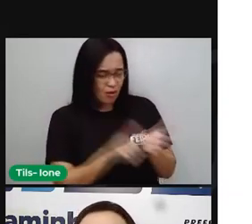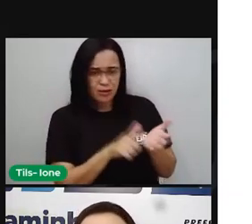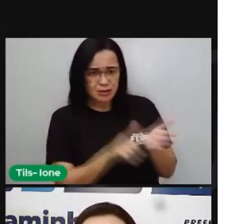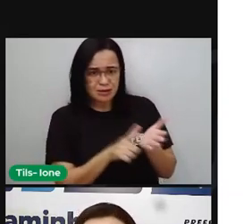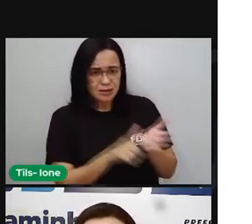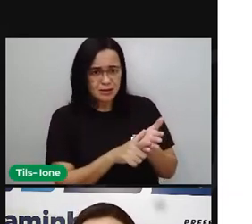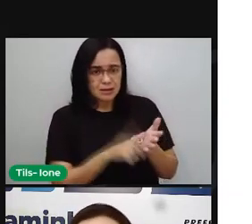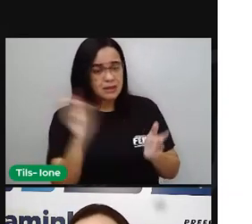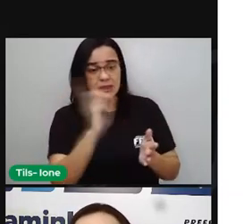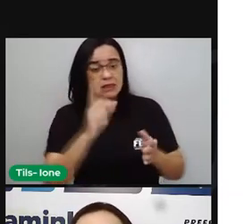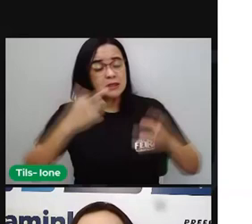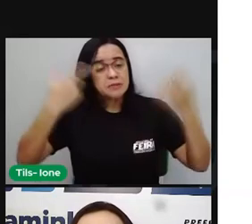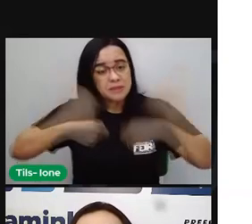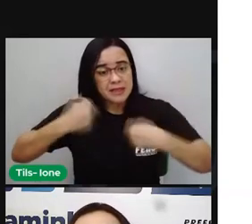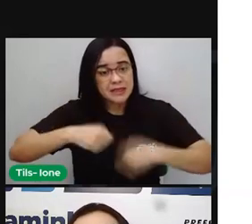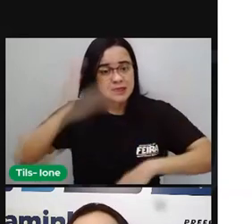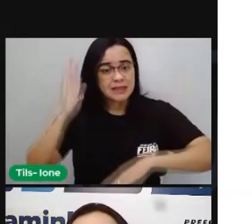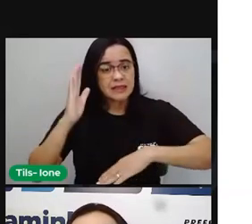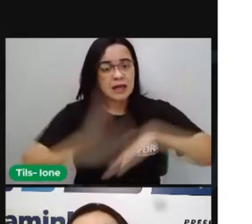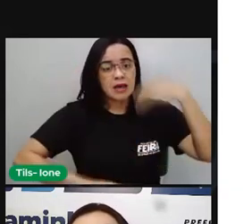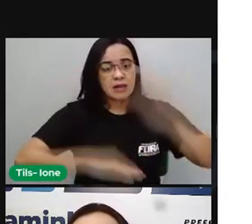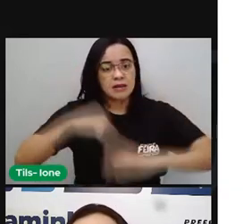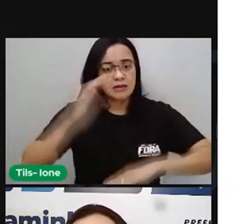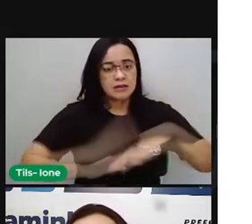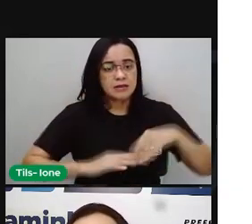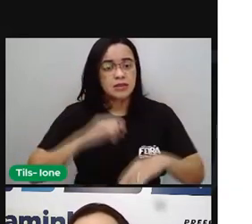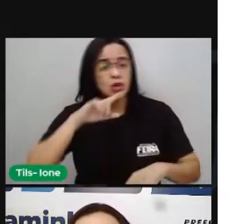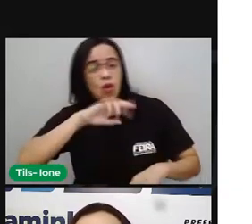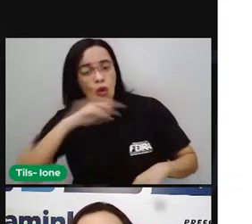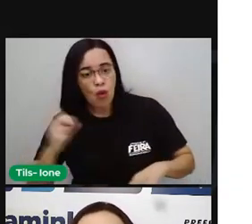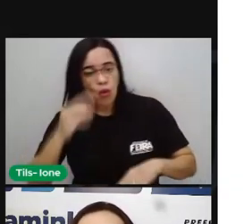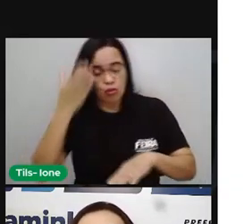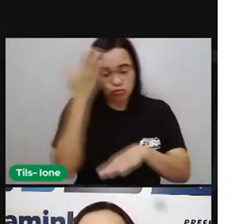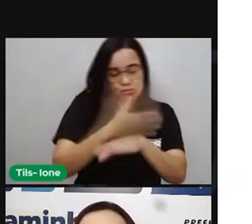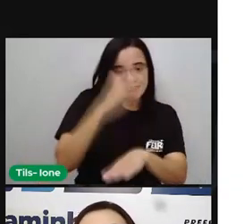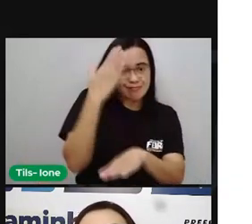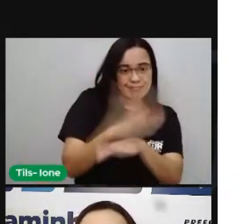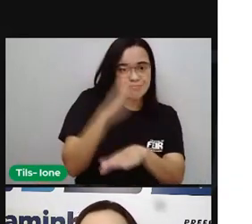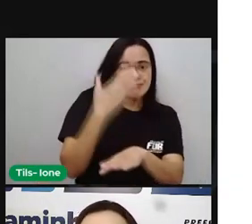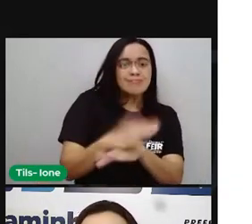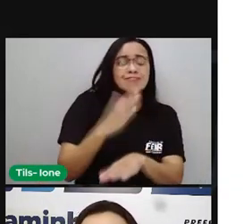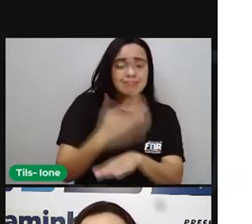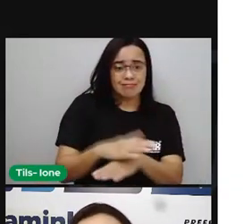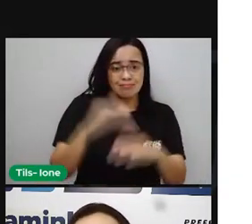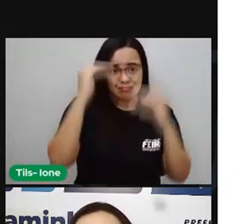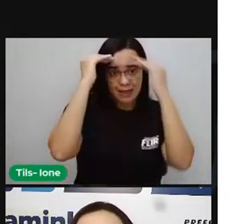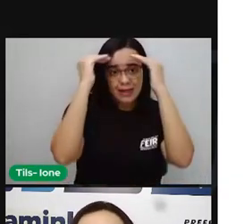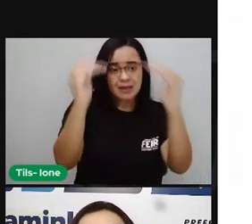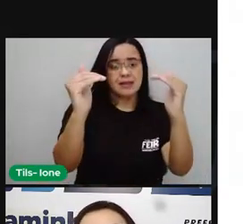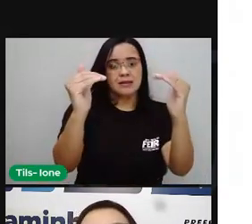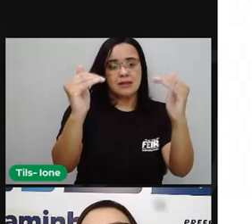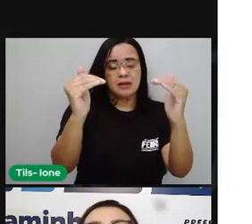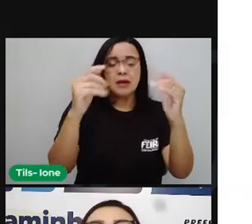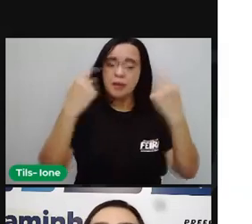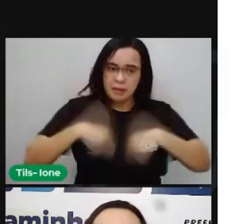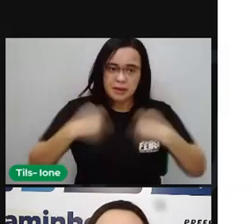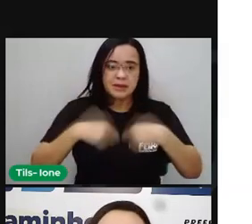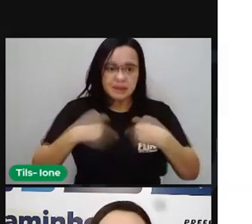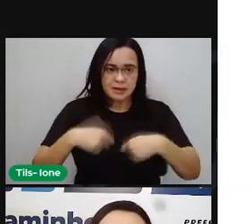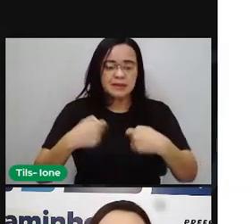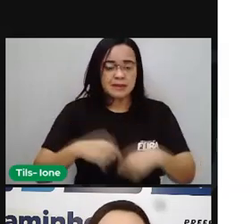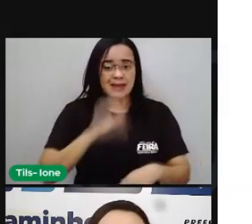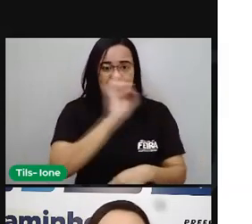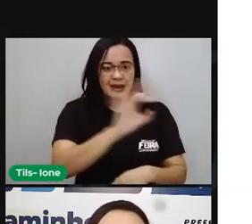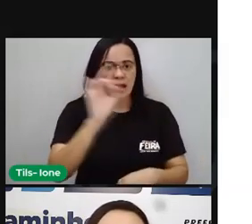em prática. Consigam aí ser vividos, né? Consigam ser respeitados no dia a dia de